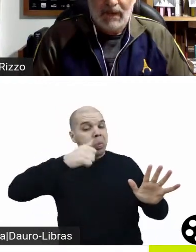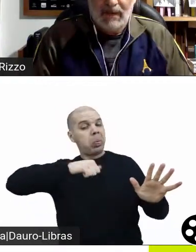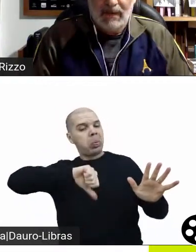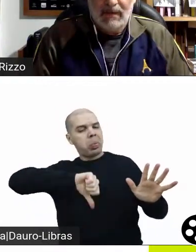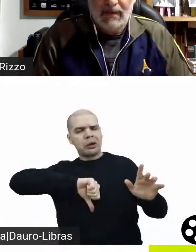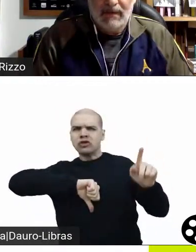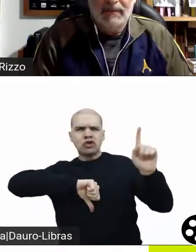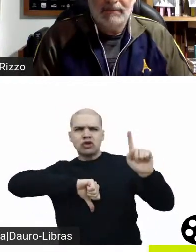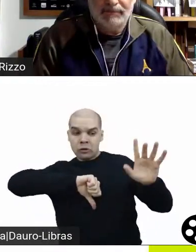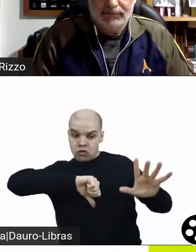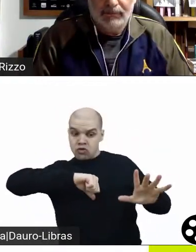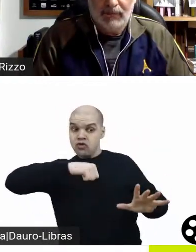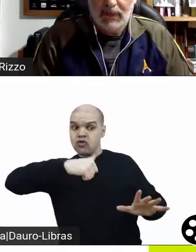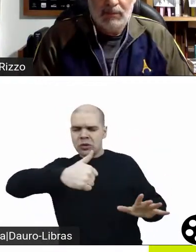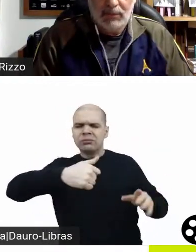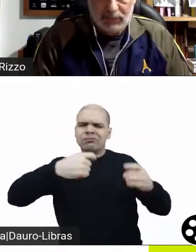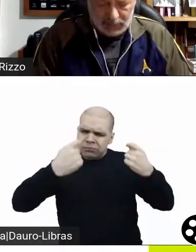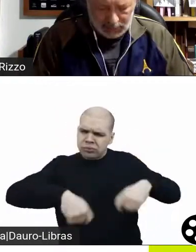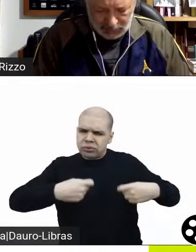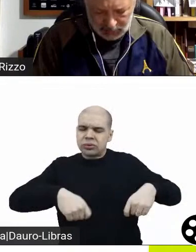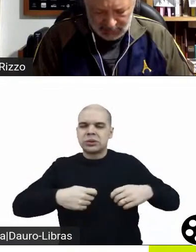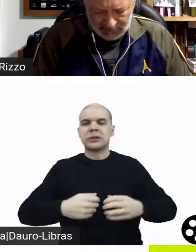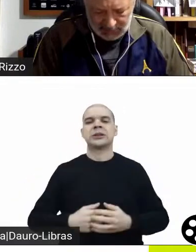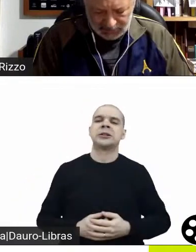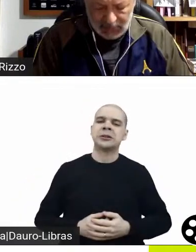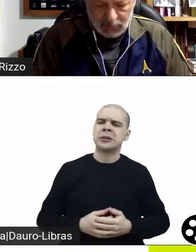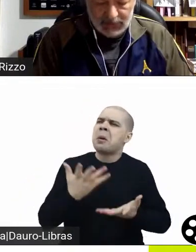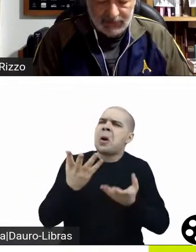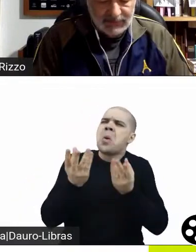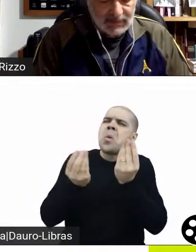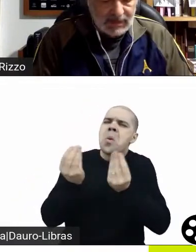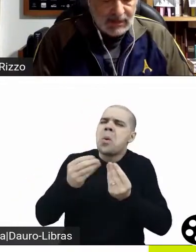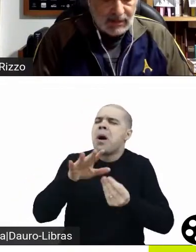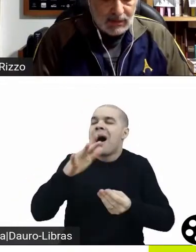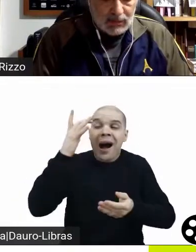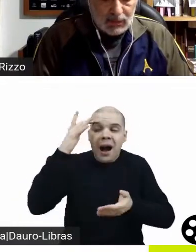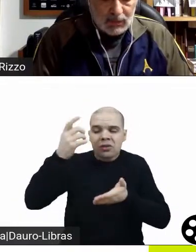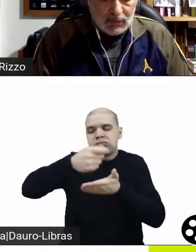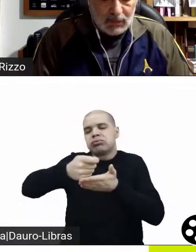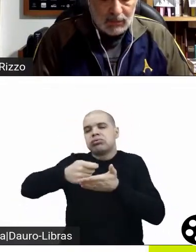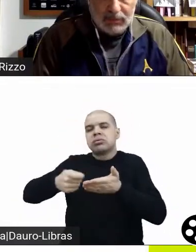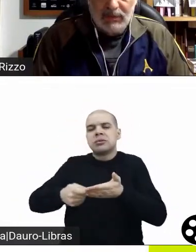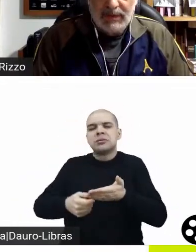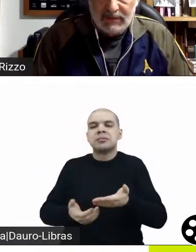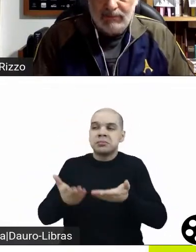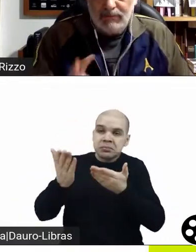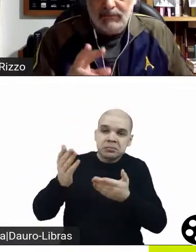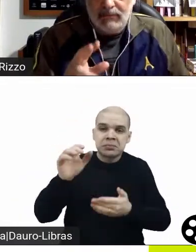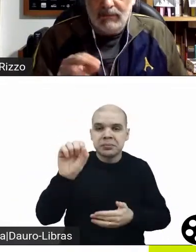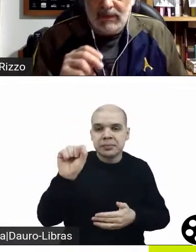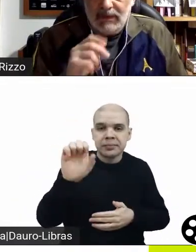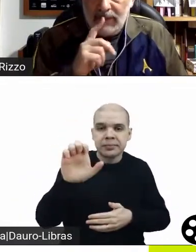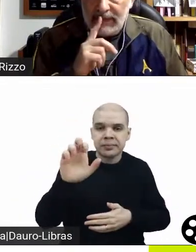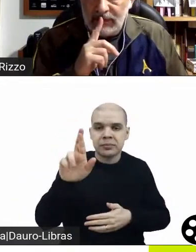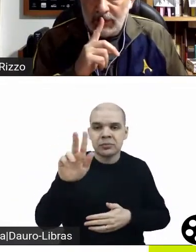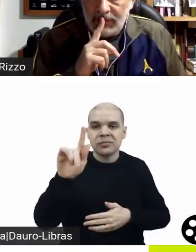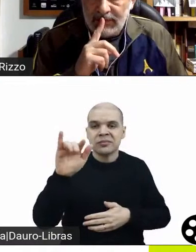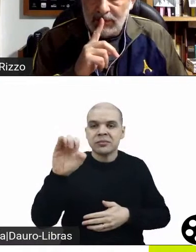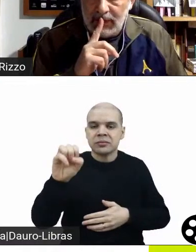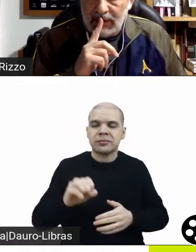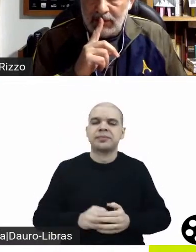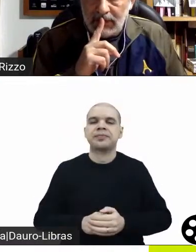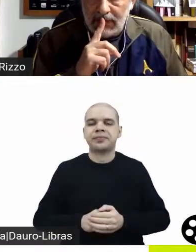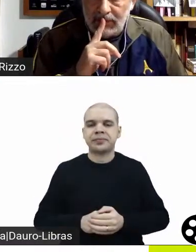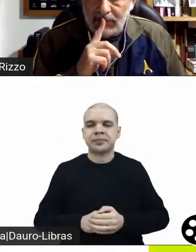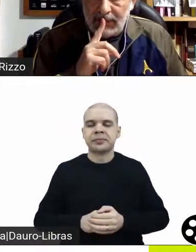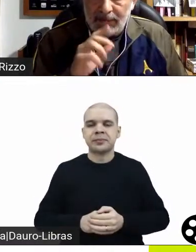Quem quiser começar. Tá, posso começar outra vez. Eu queria aqui só